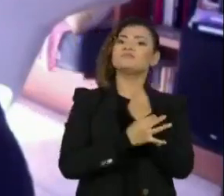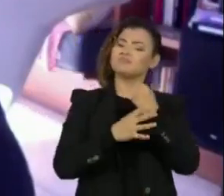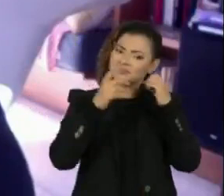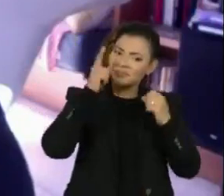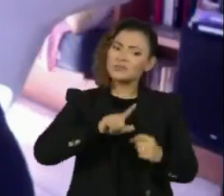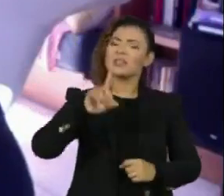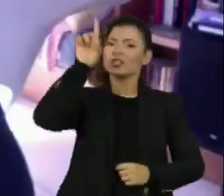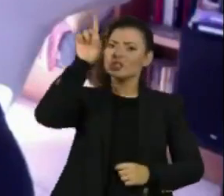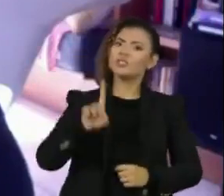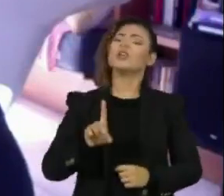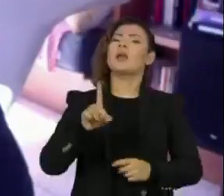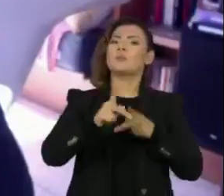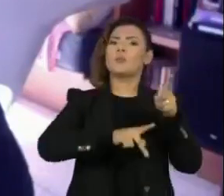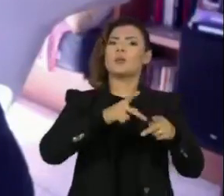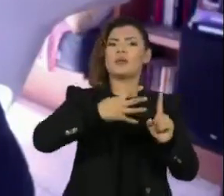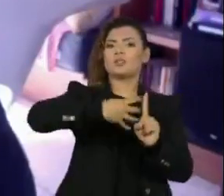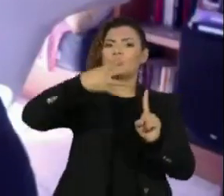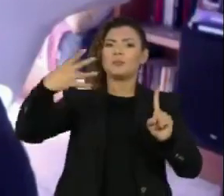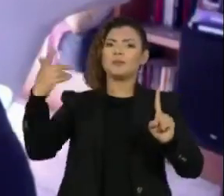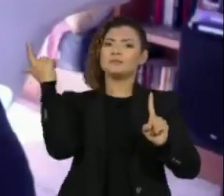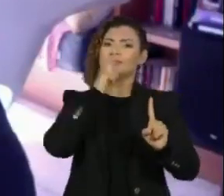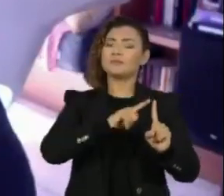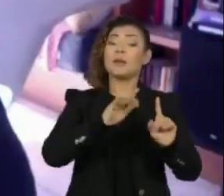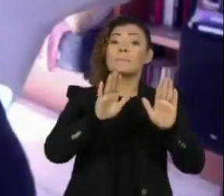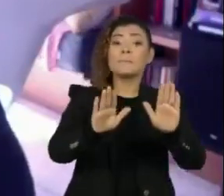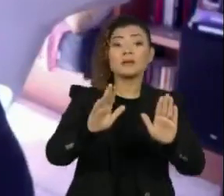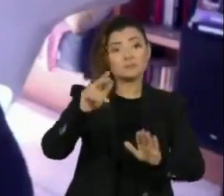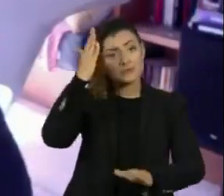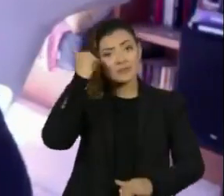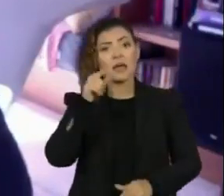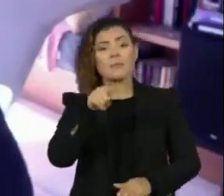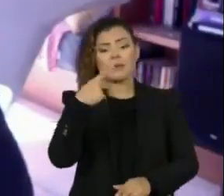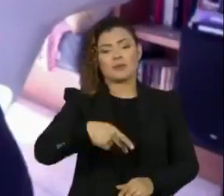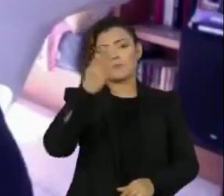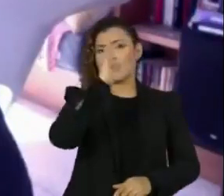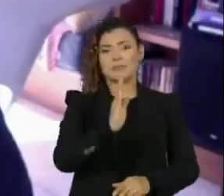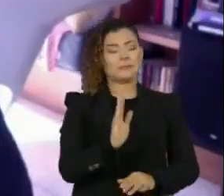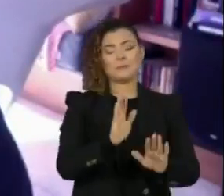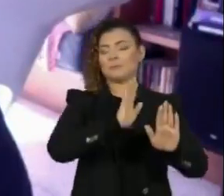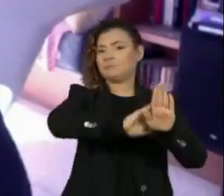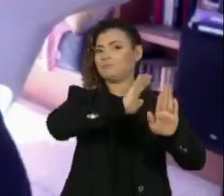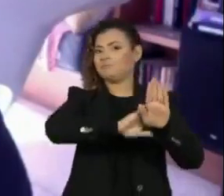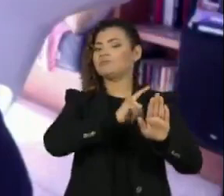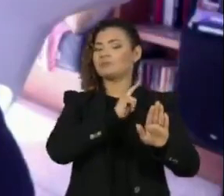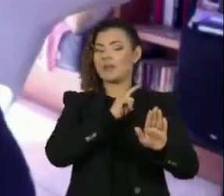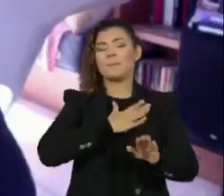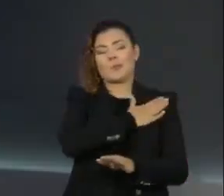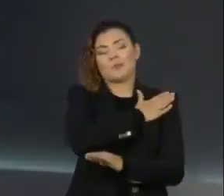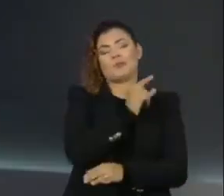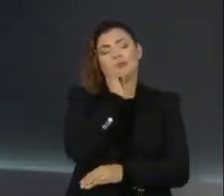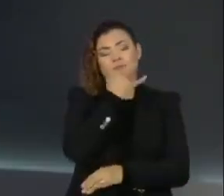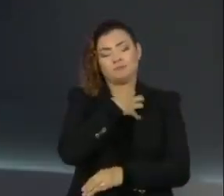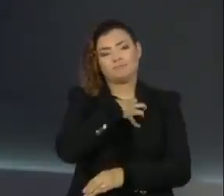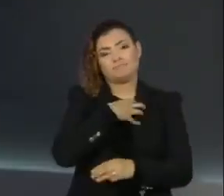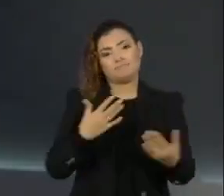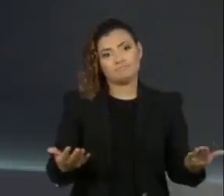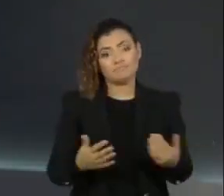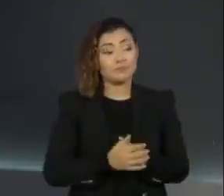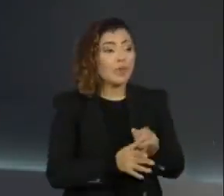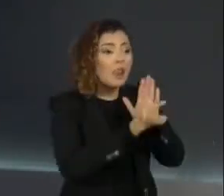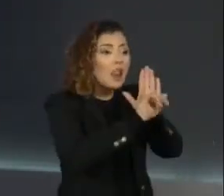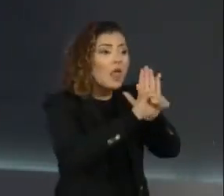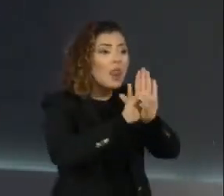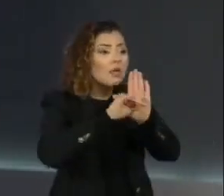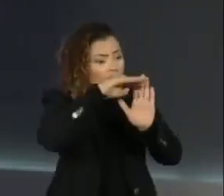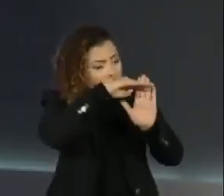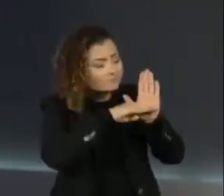direitos para a sua população LGBT. Mas a gente sabe que a realidade não é bem essa ainda, infelizmente. Essas leis